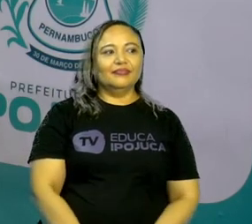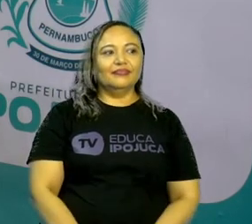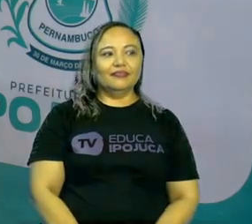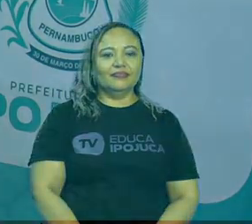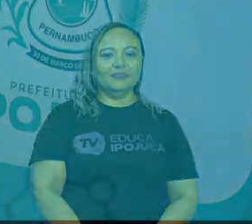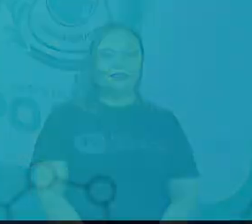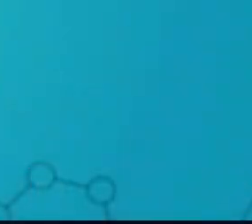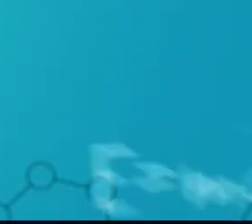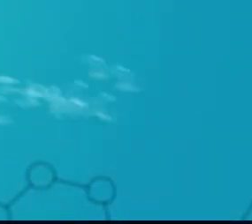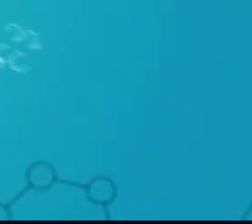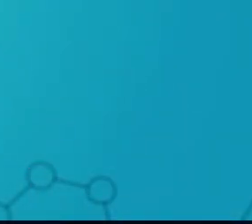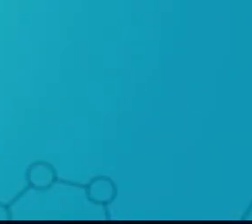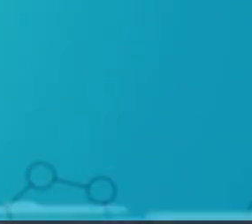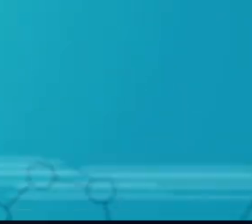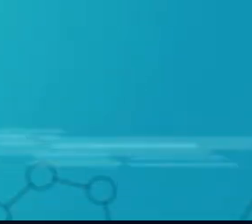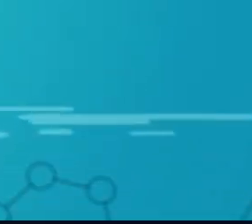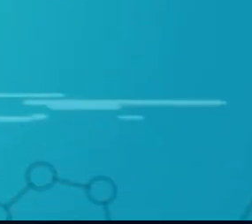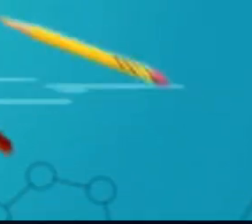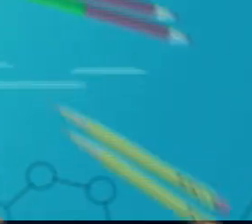Tchau, gente!